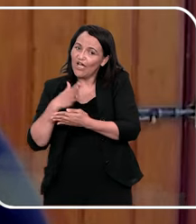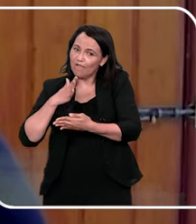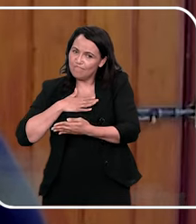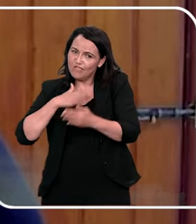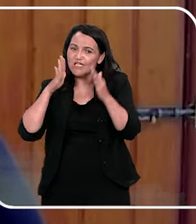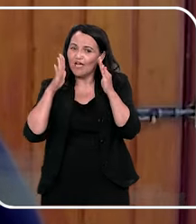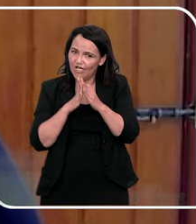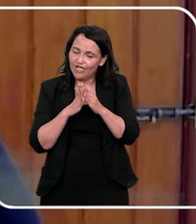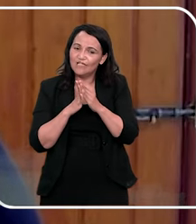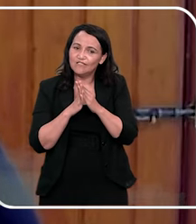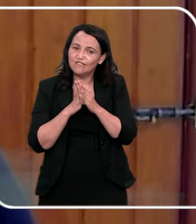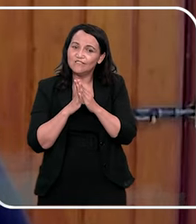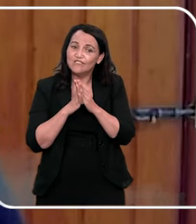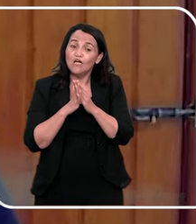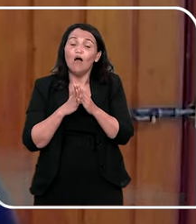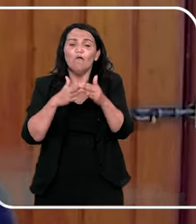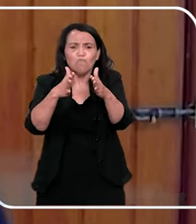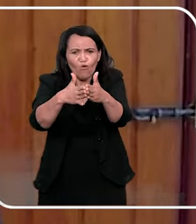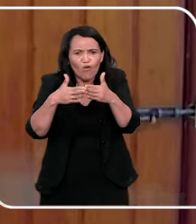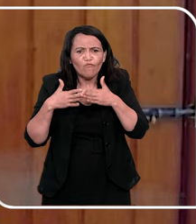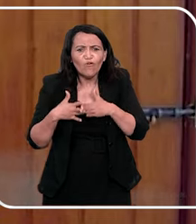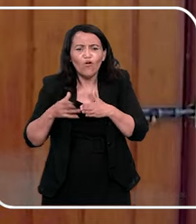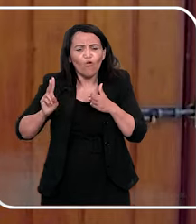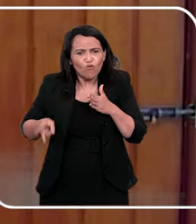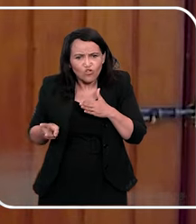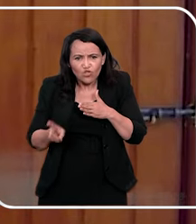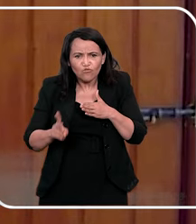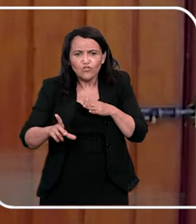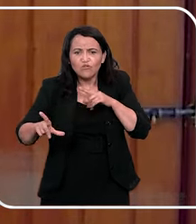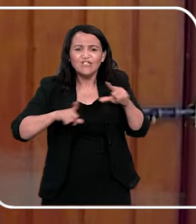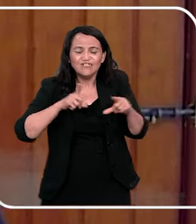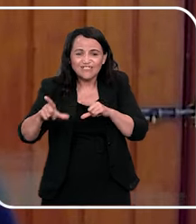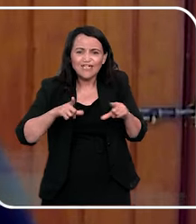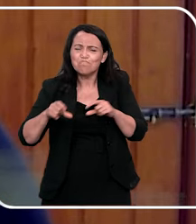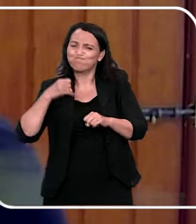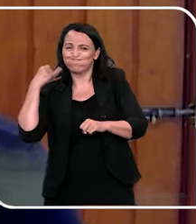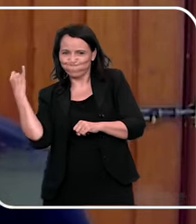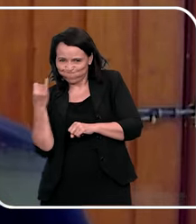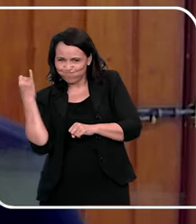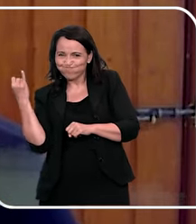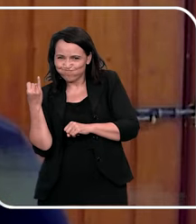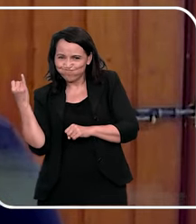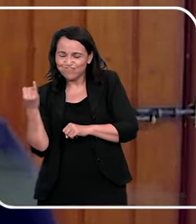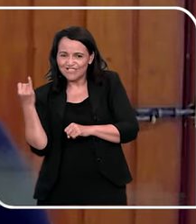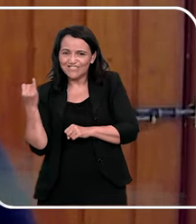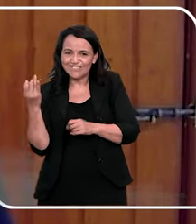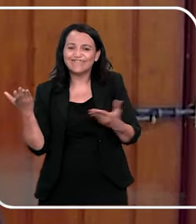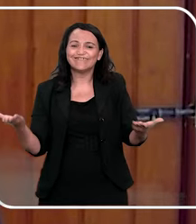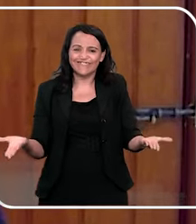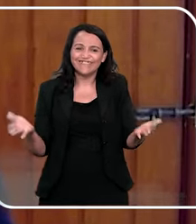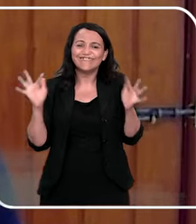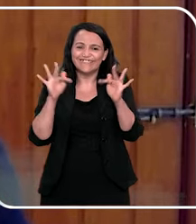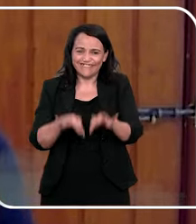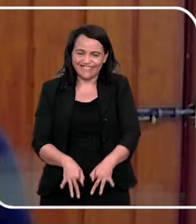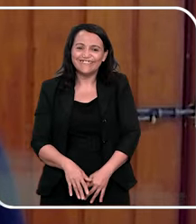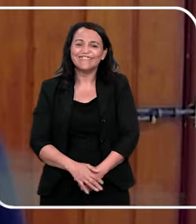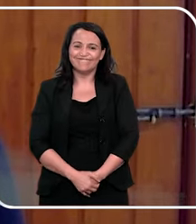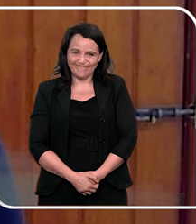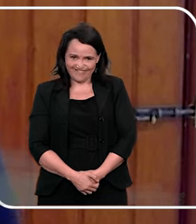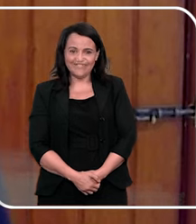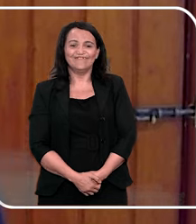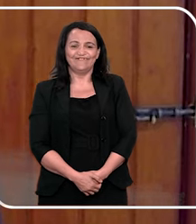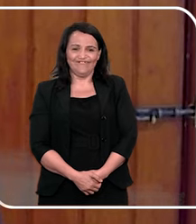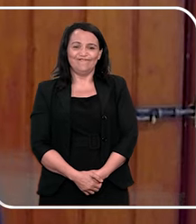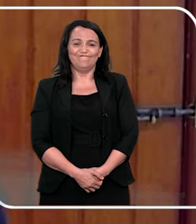gente. Giovaneza, antes de encerrar, alguém falou, por favor, continue com esse trabalho tão relevante. É o penúltimo círculo, gente,